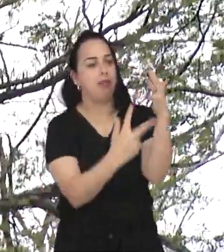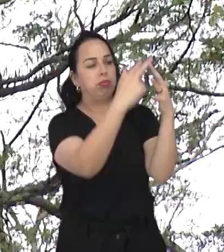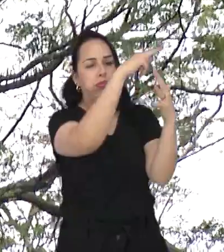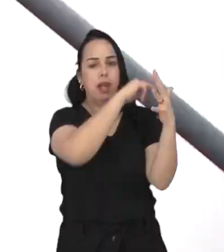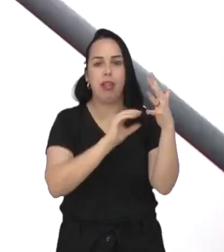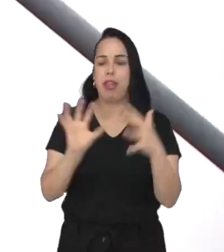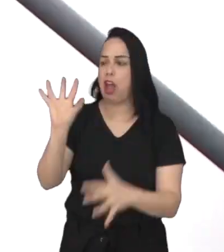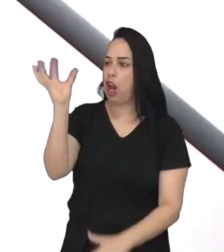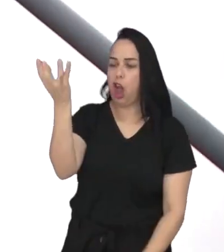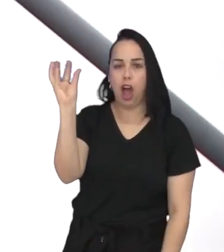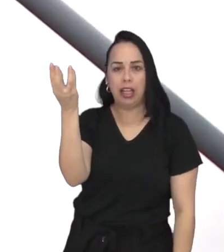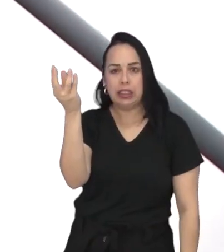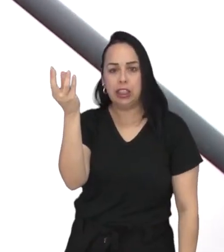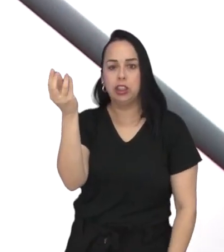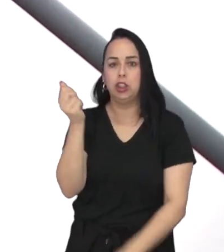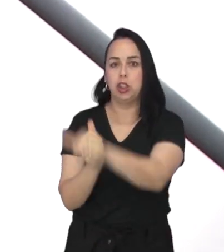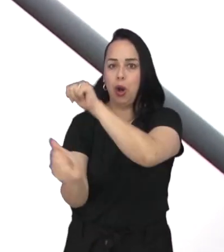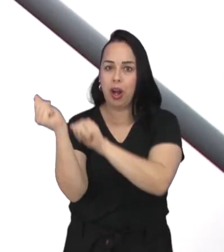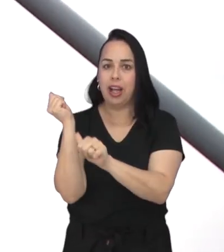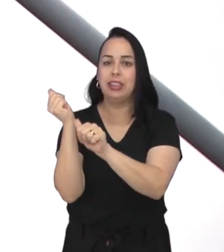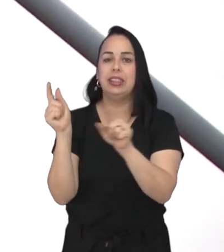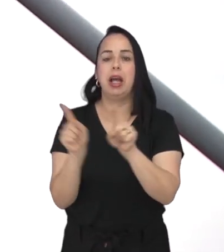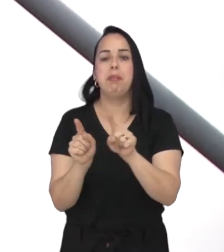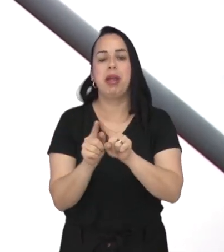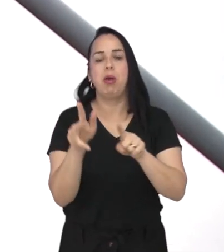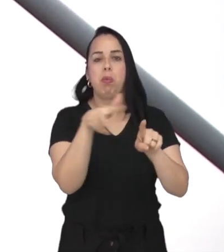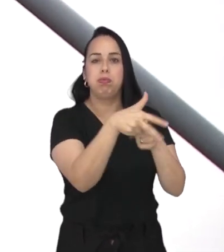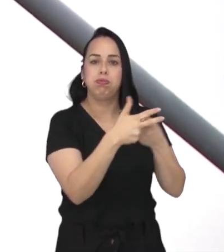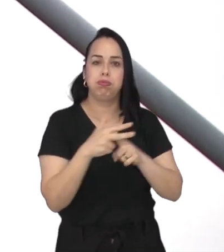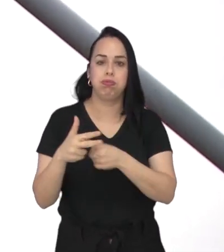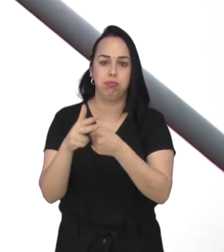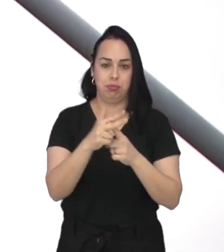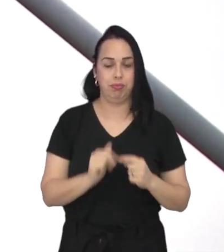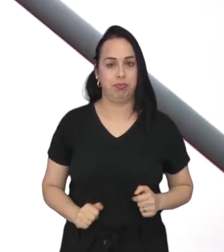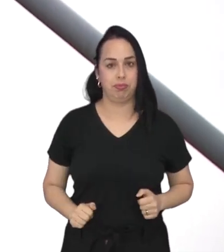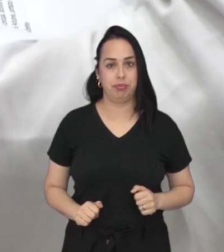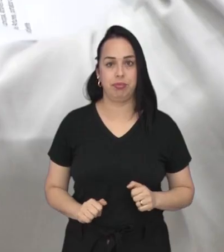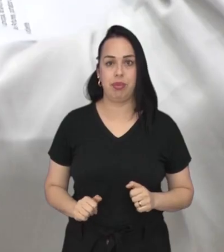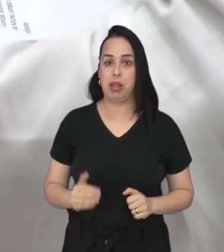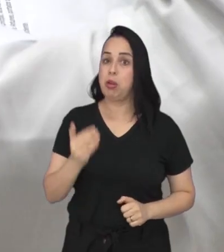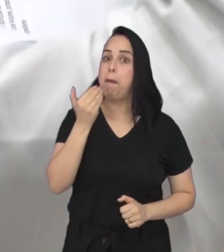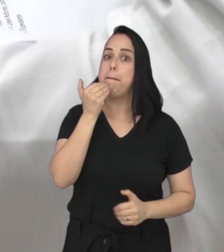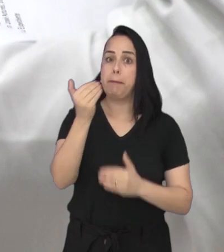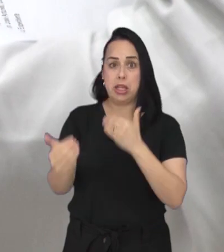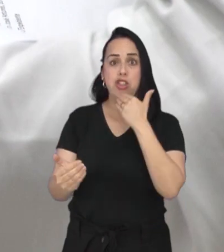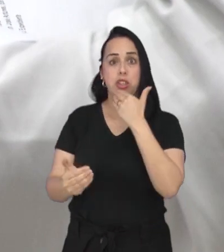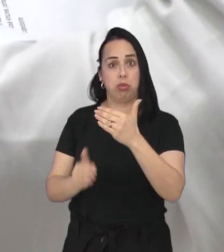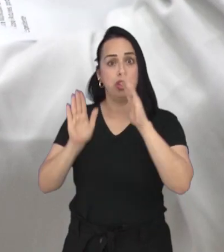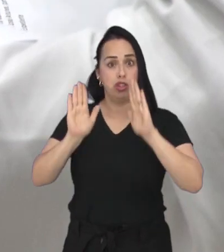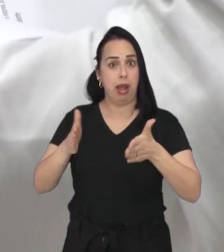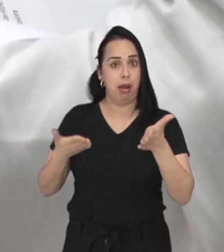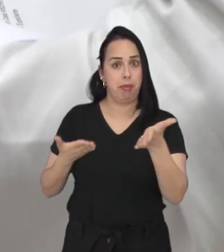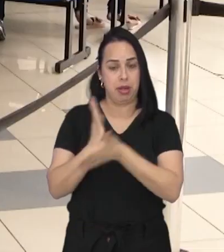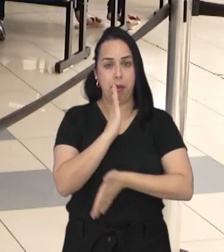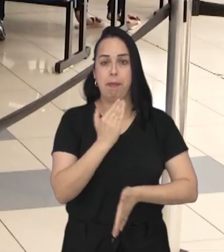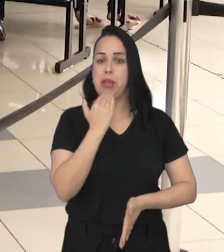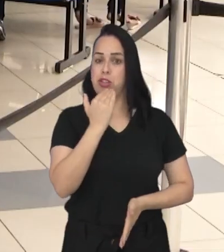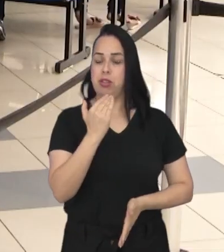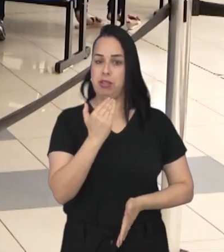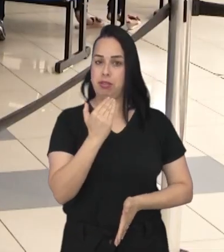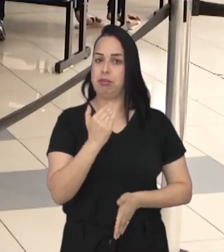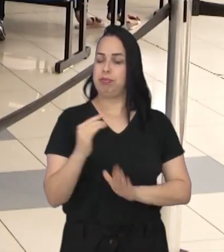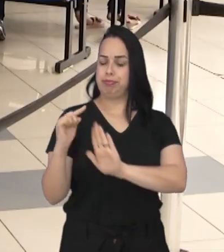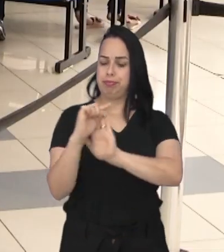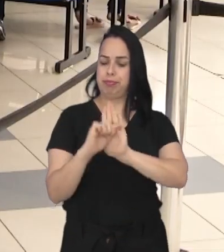poda de árvores, troca de lâmpada, entre outras ações de manutenção pública. Já entre os requerimentos aprovados estão